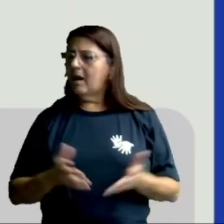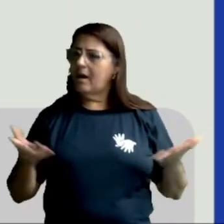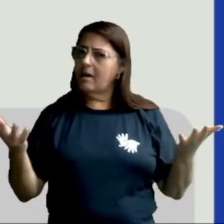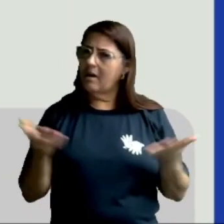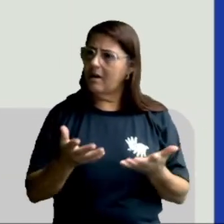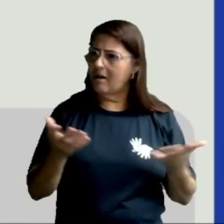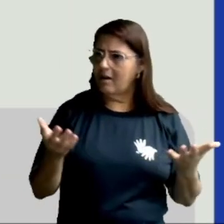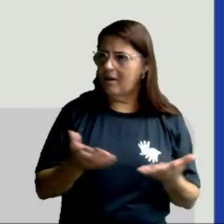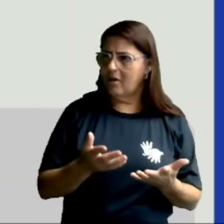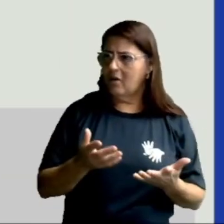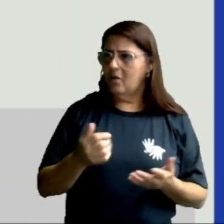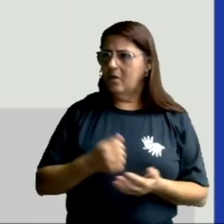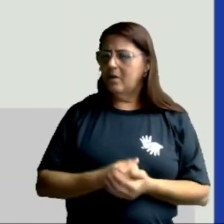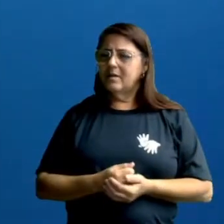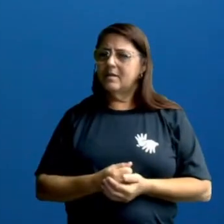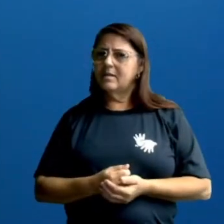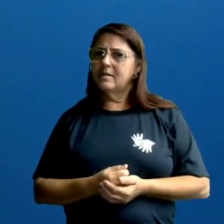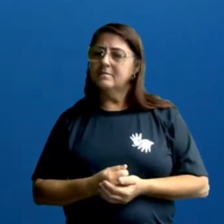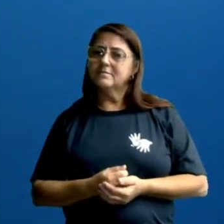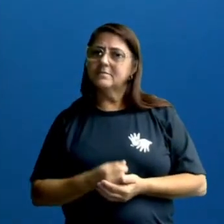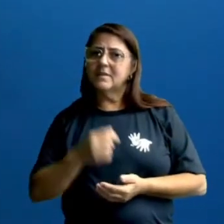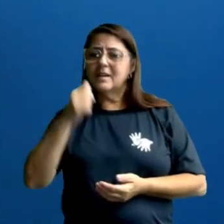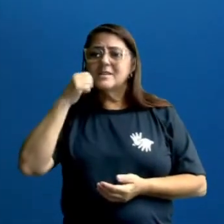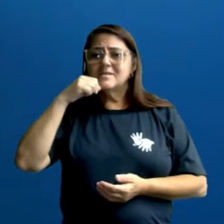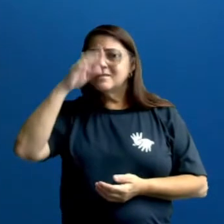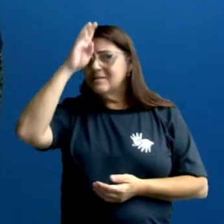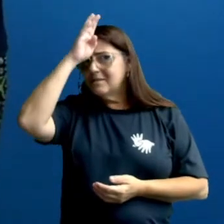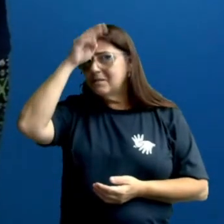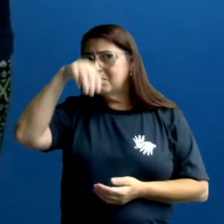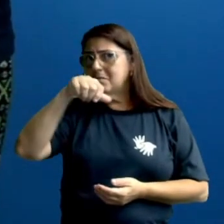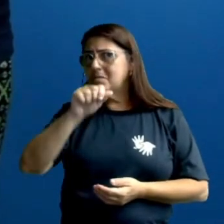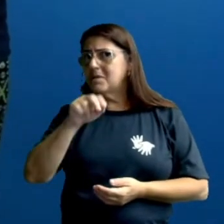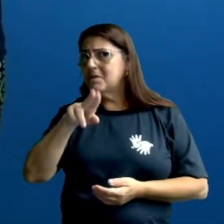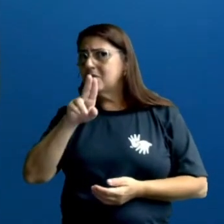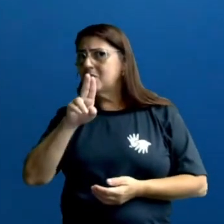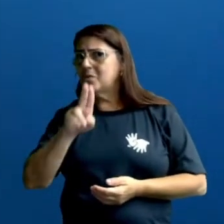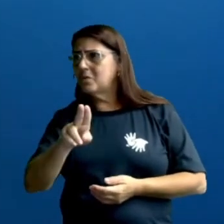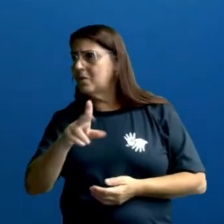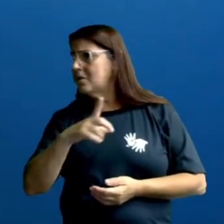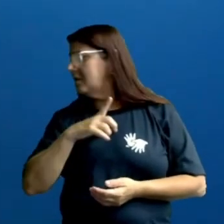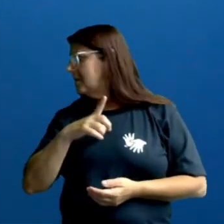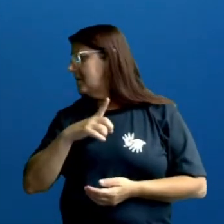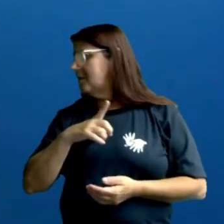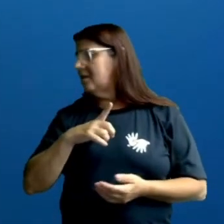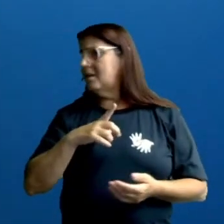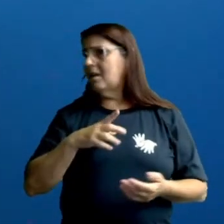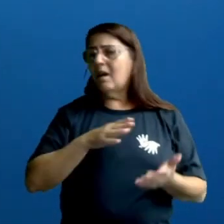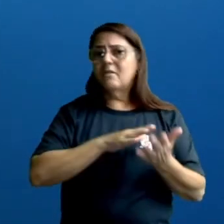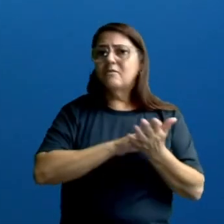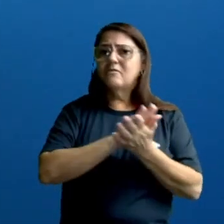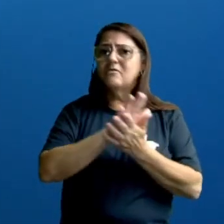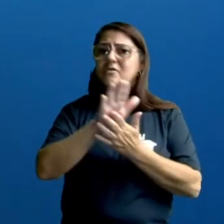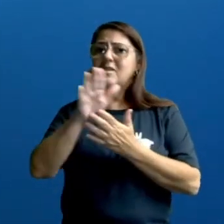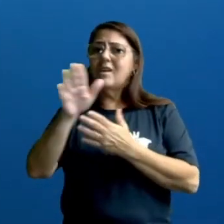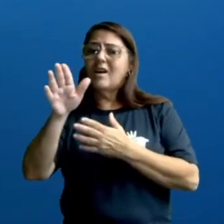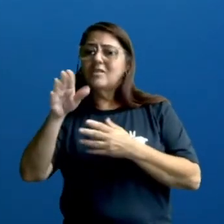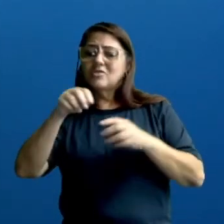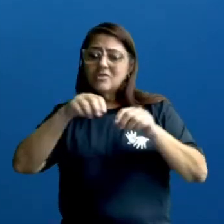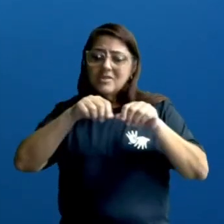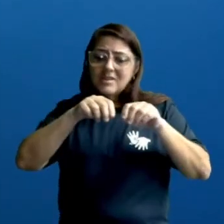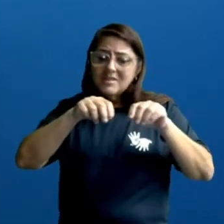Agora, a Tia Manu trouxe para vocês a historinha que chama A Viagem da Sementinha.